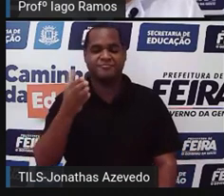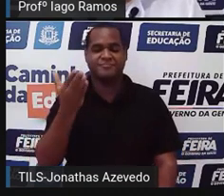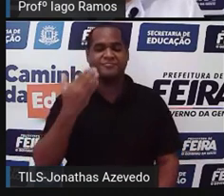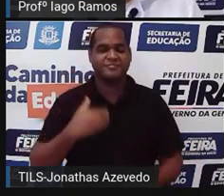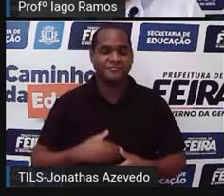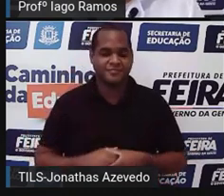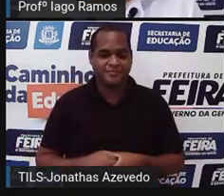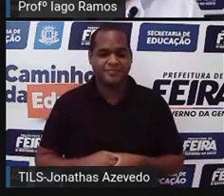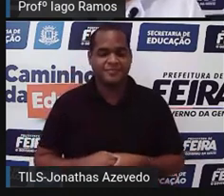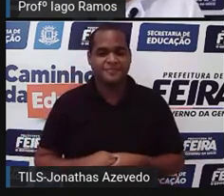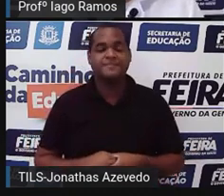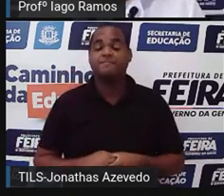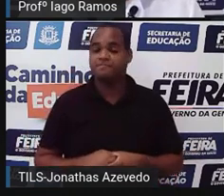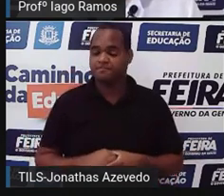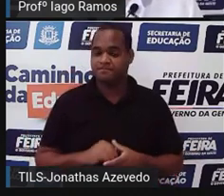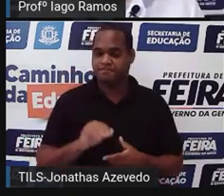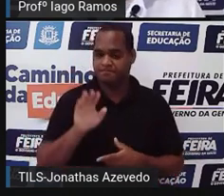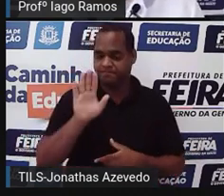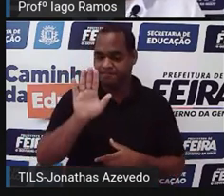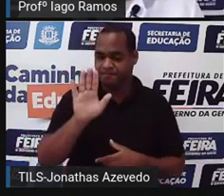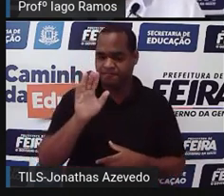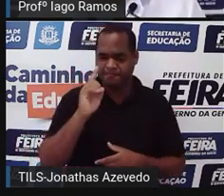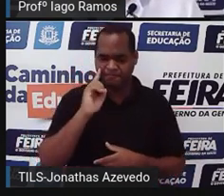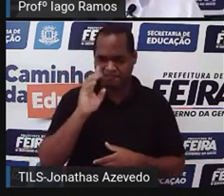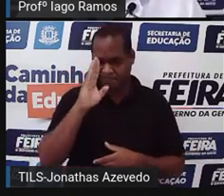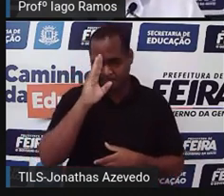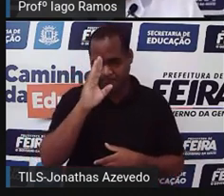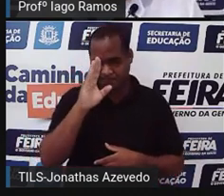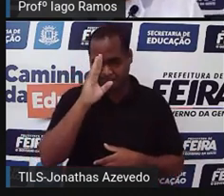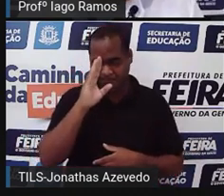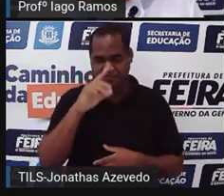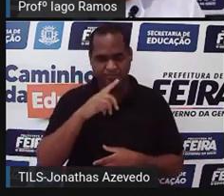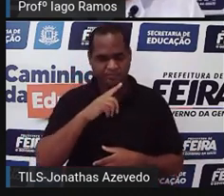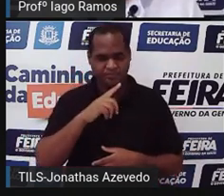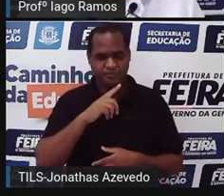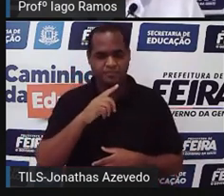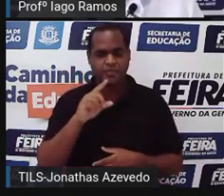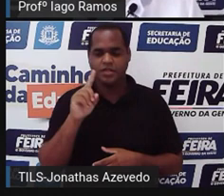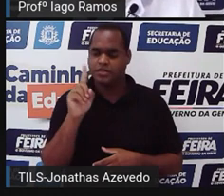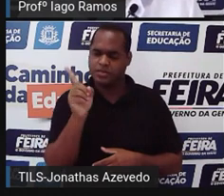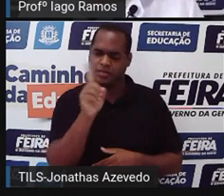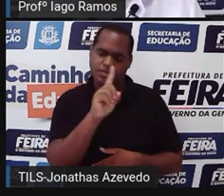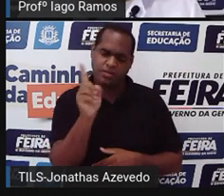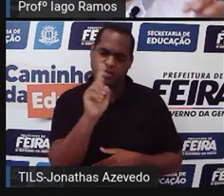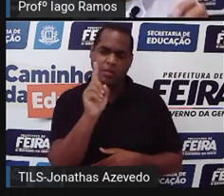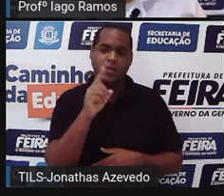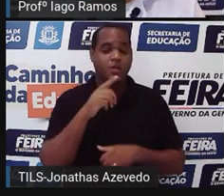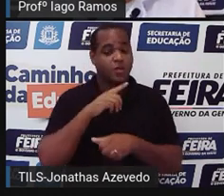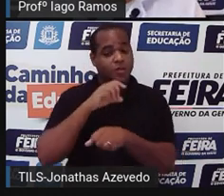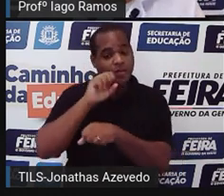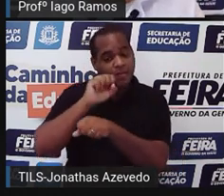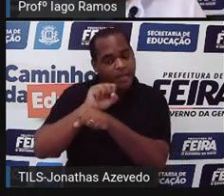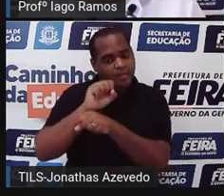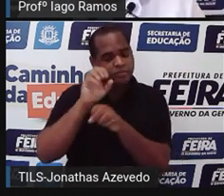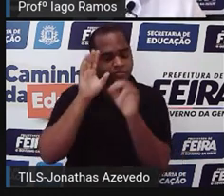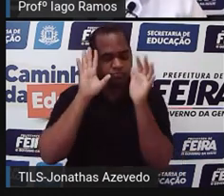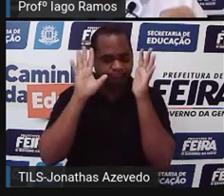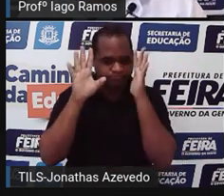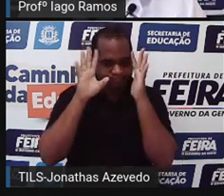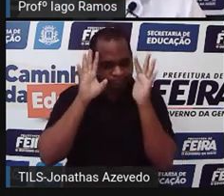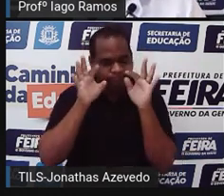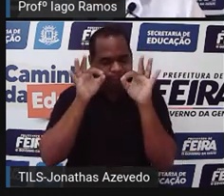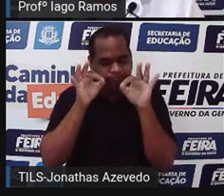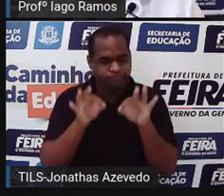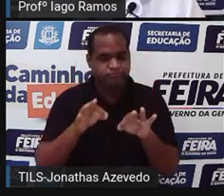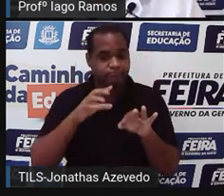verde. Tá? Mas, não assim direto. A gente tem aquela pausazinha para pensar direitinho e